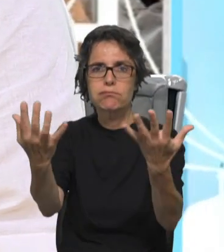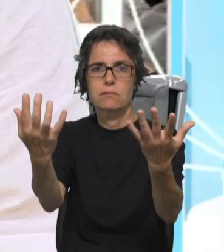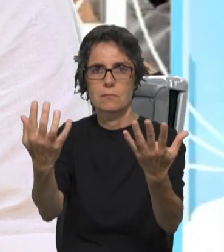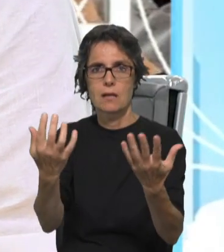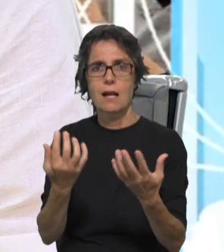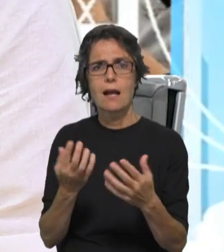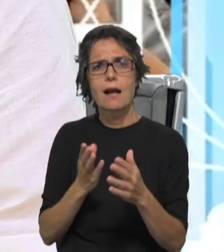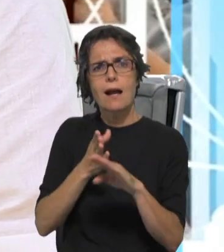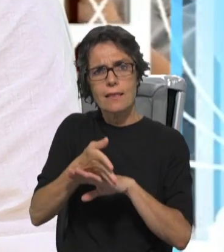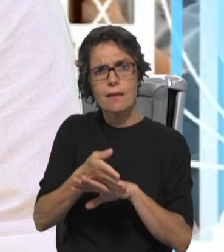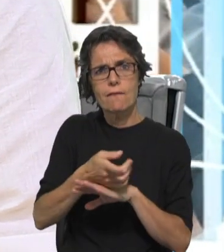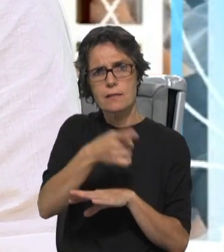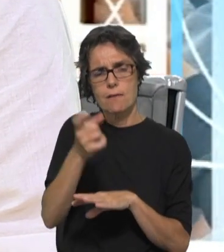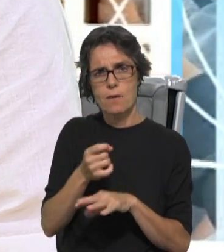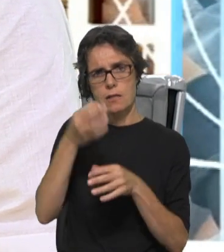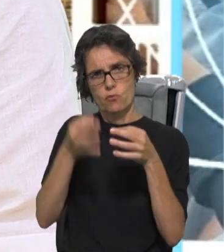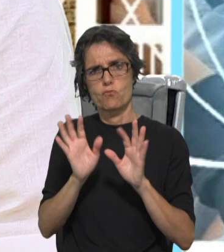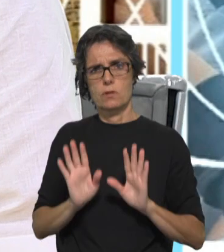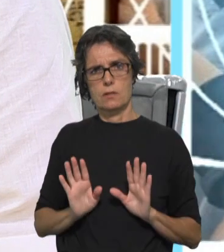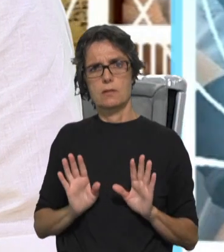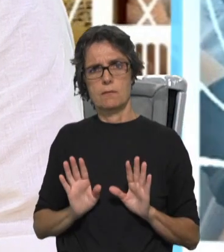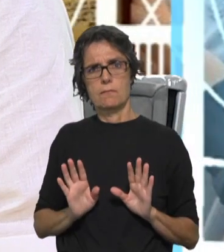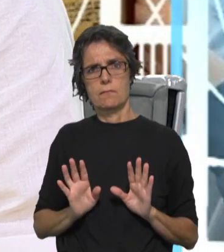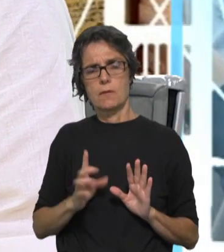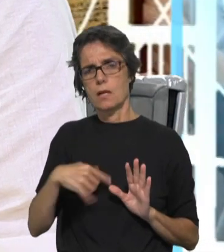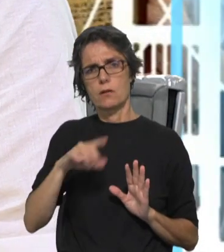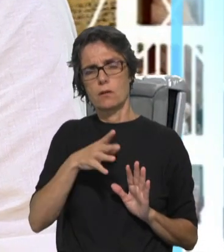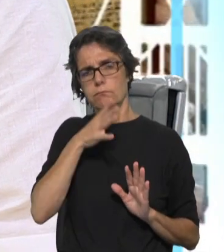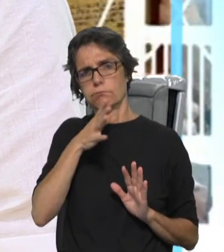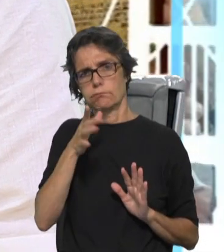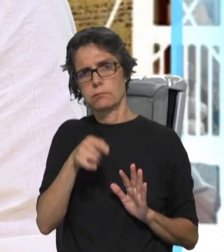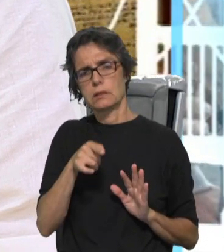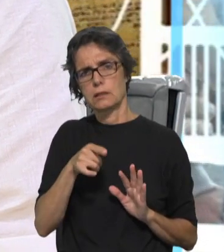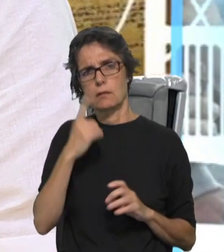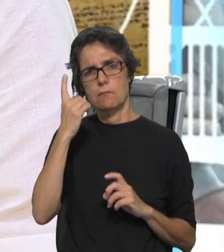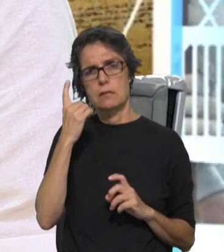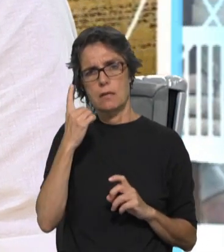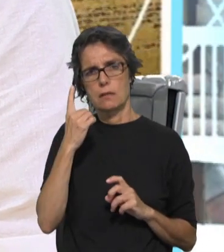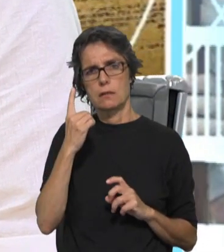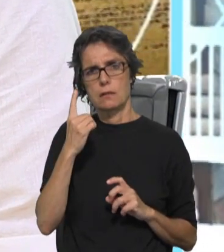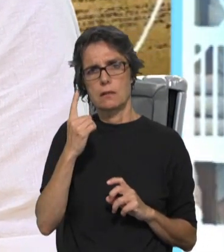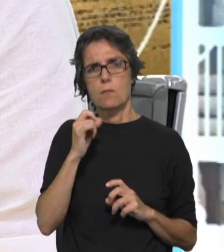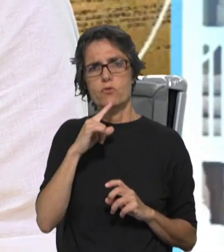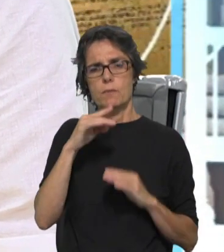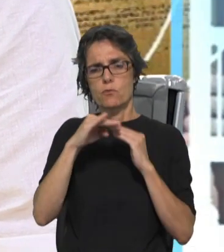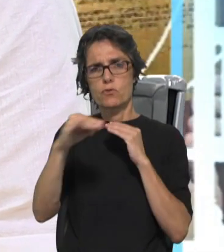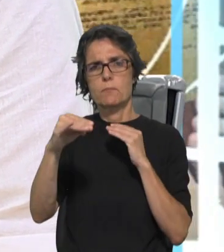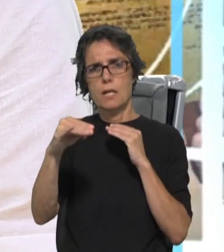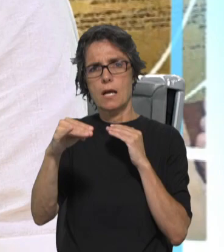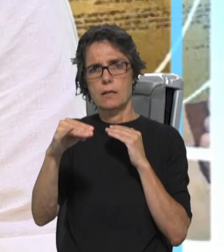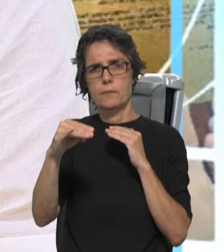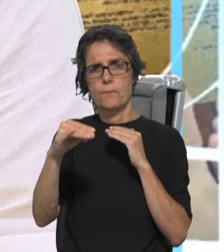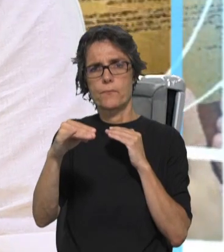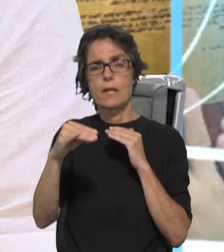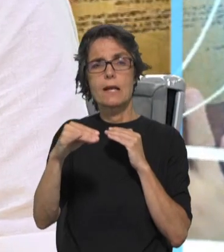da justiça e da paz. Porque isso é importante. Nós não podemos, de facto, pensar numa sustentabilidade ecológica